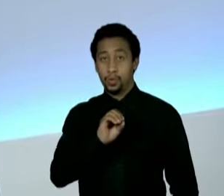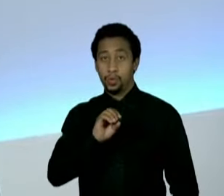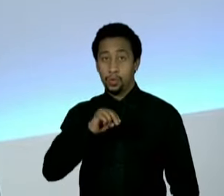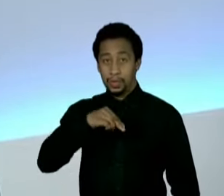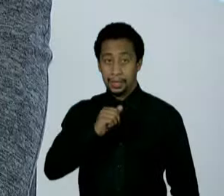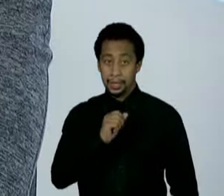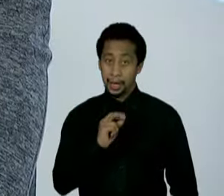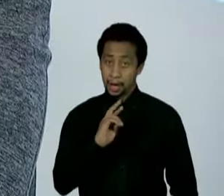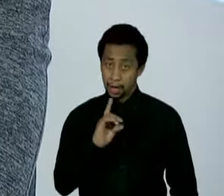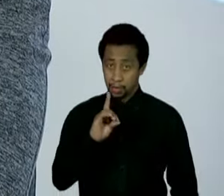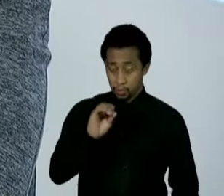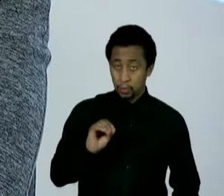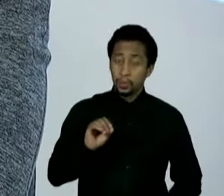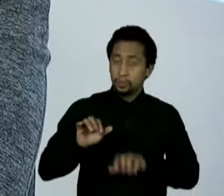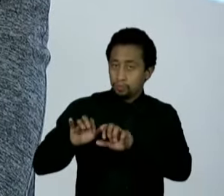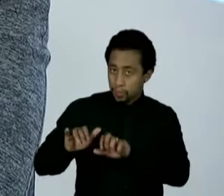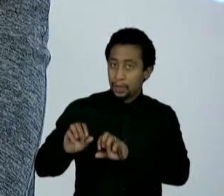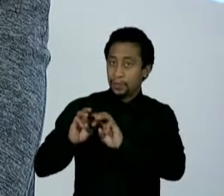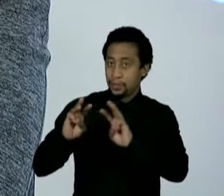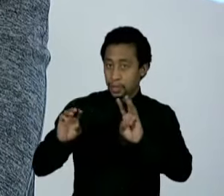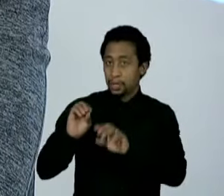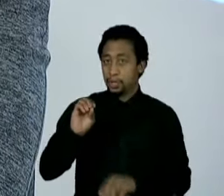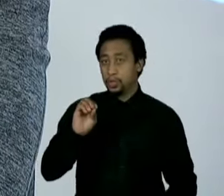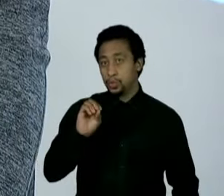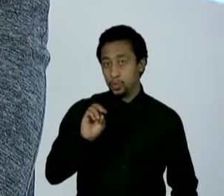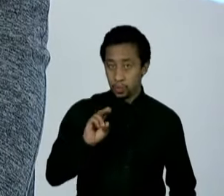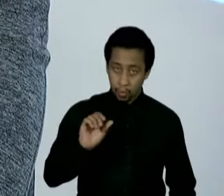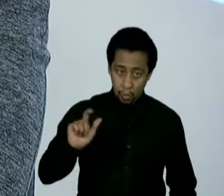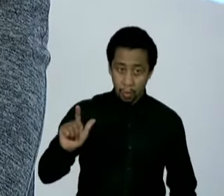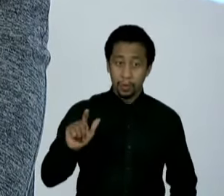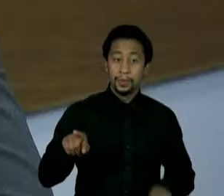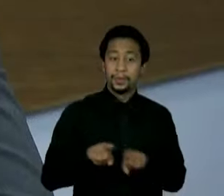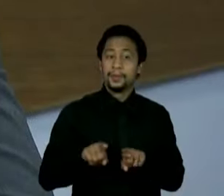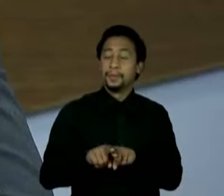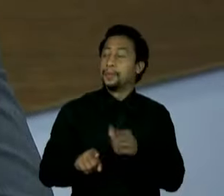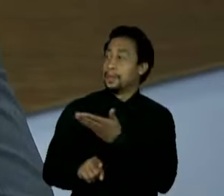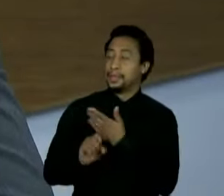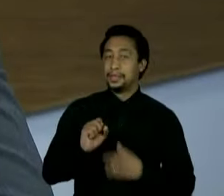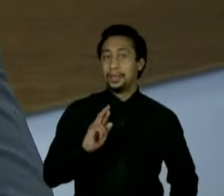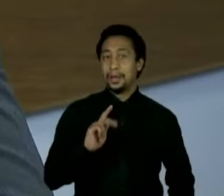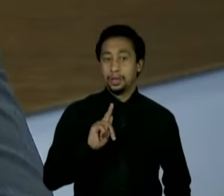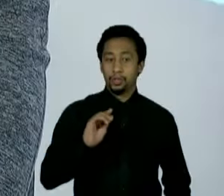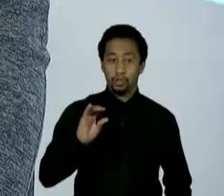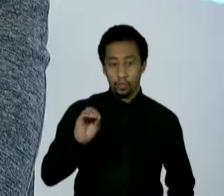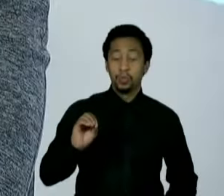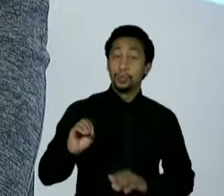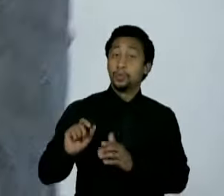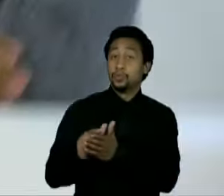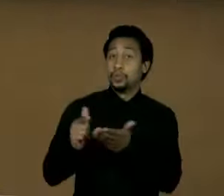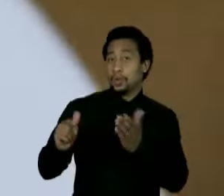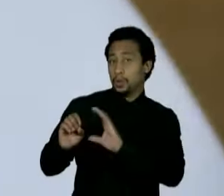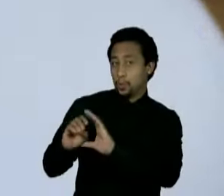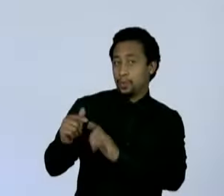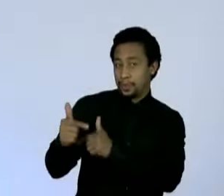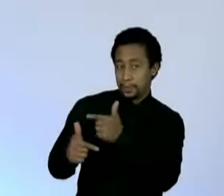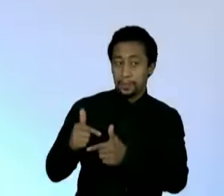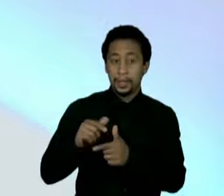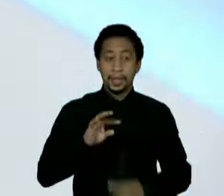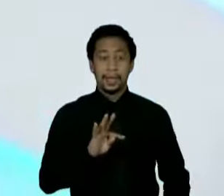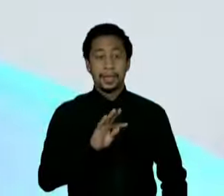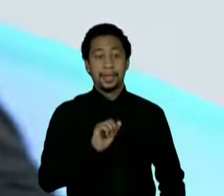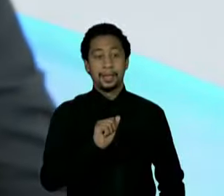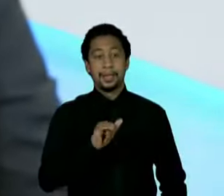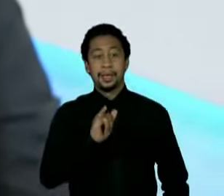UOL, Sérgio Roxo, repórter da sucursal de São Paulo do jornal O Globo, Taiguara Ribeiro, repórter do